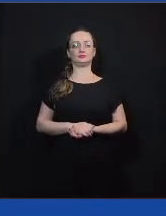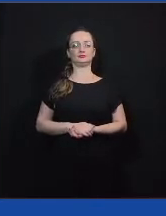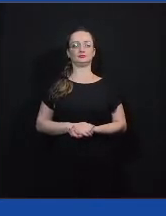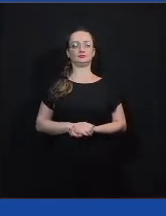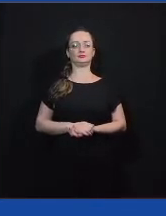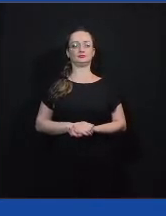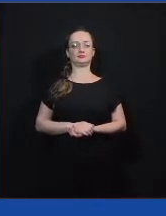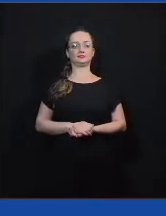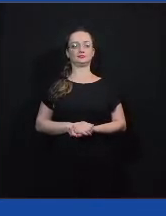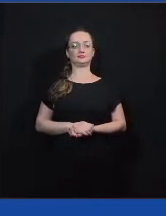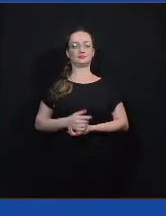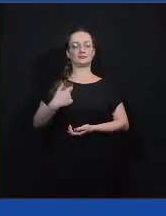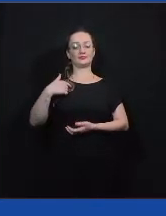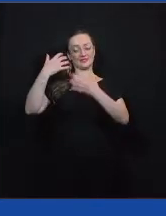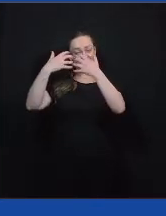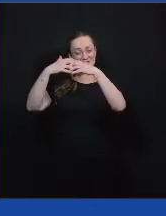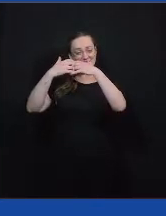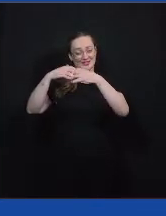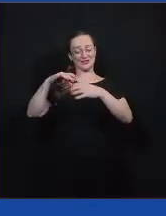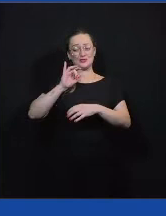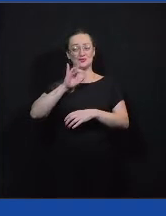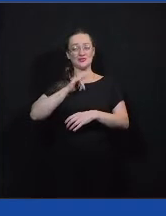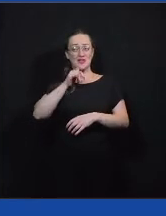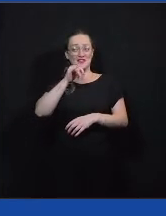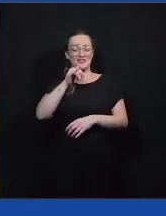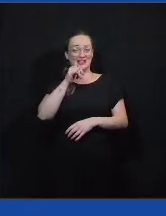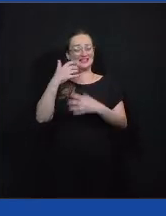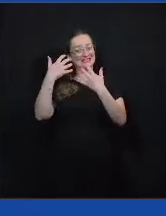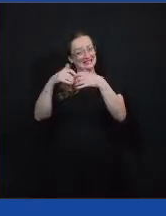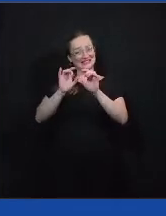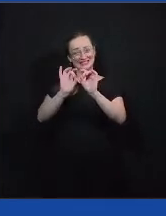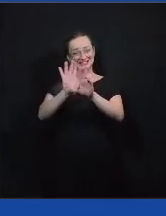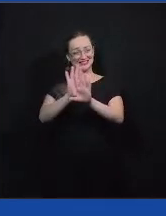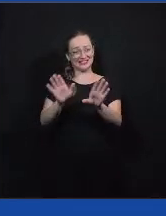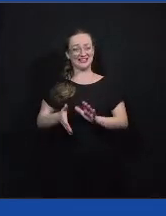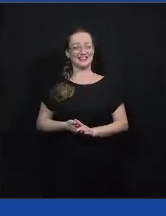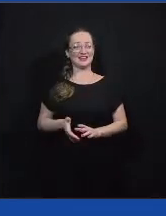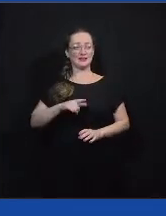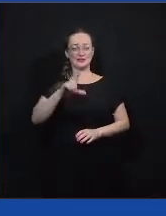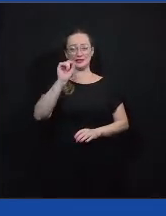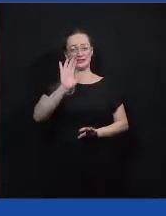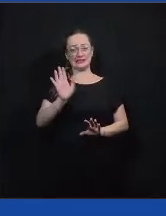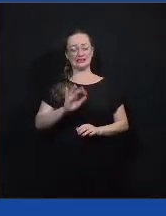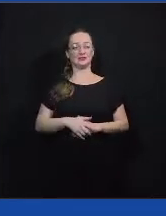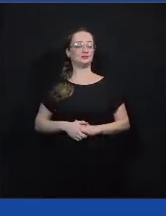Eu estava pensando em fazer só uma reflexão, mas eu posso escolher alguma aqui.